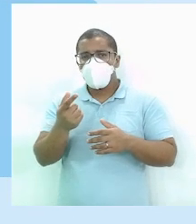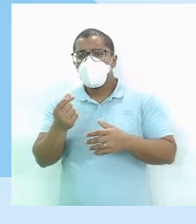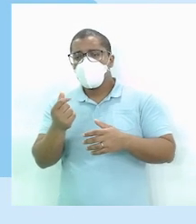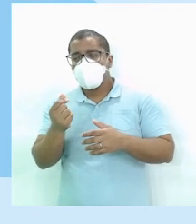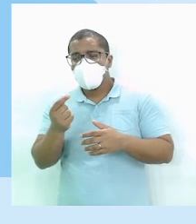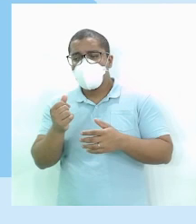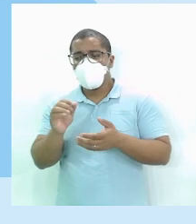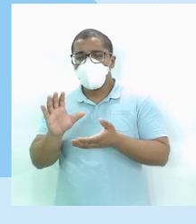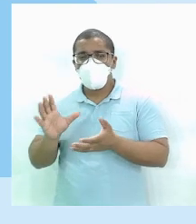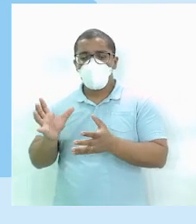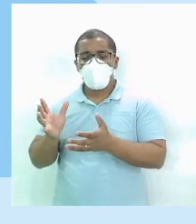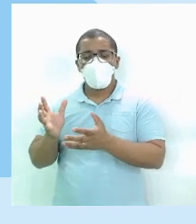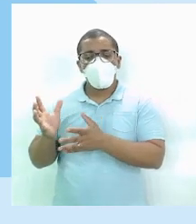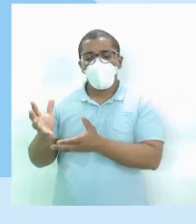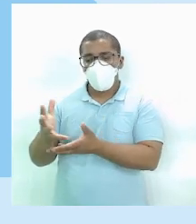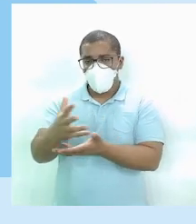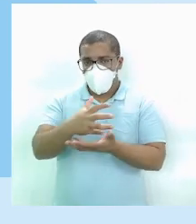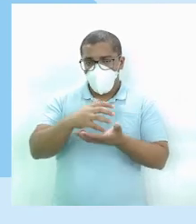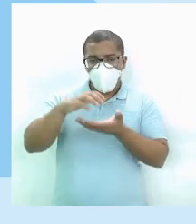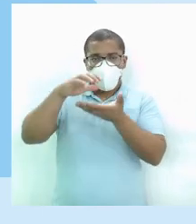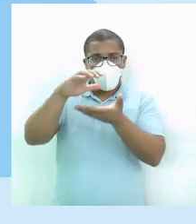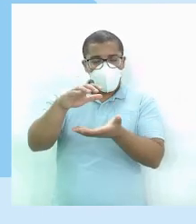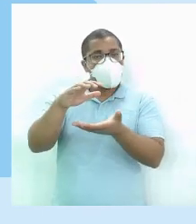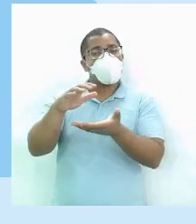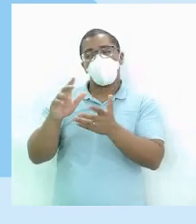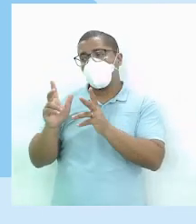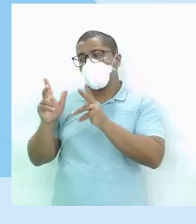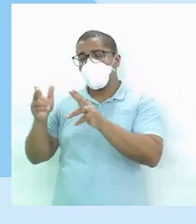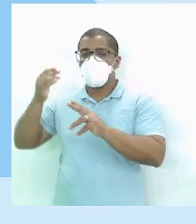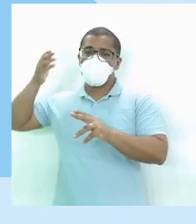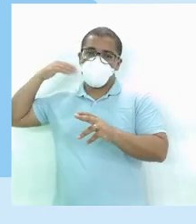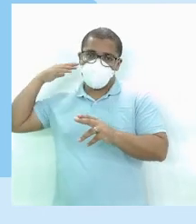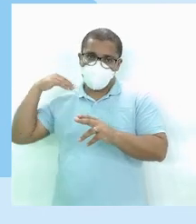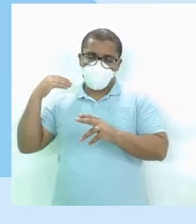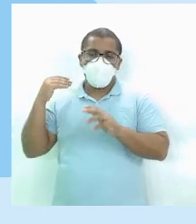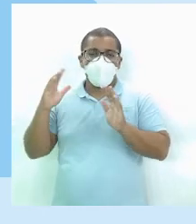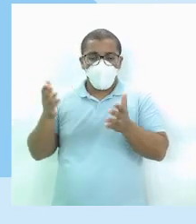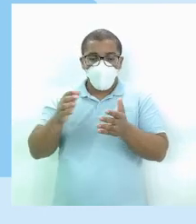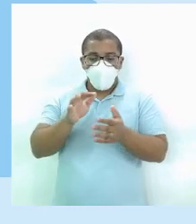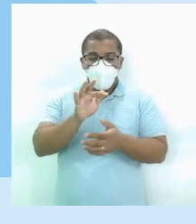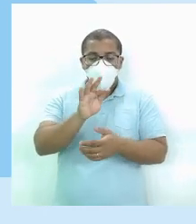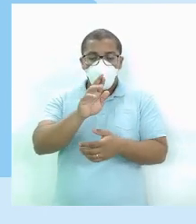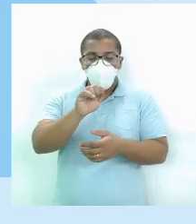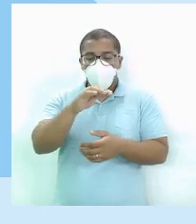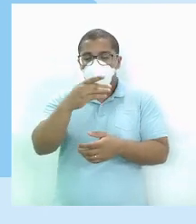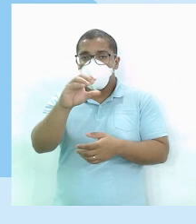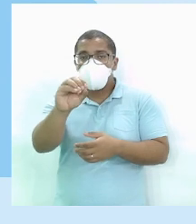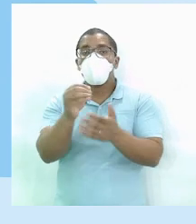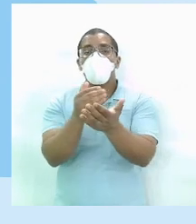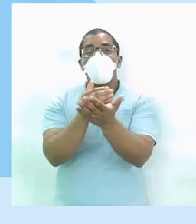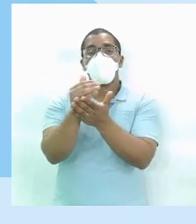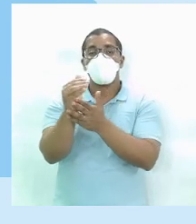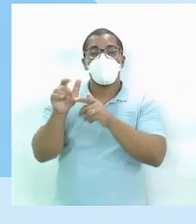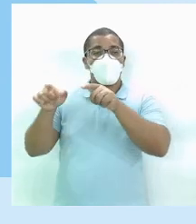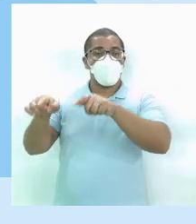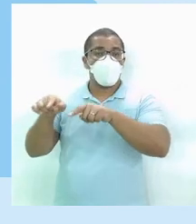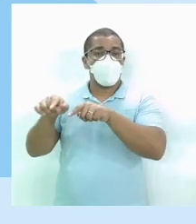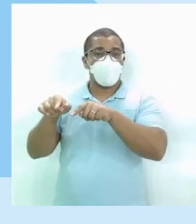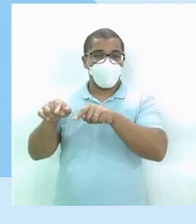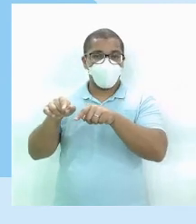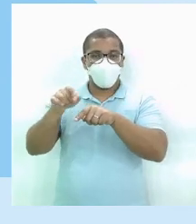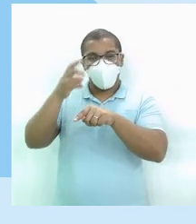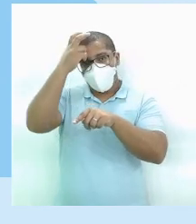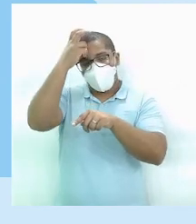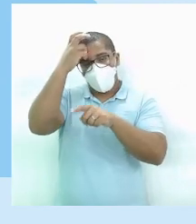desse período que a gente acabou de falar Tranquilo, gente? Então, fração começou muito bem nesse local Porque quando